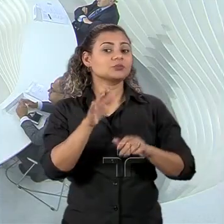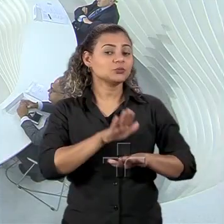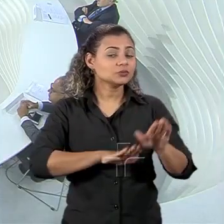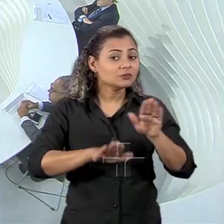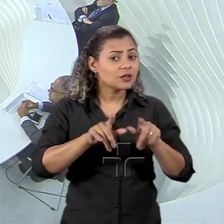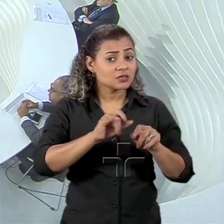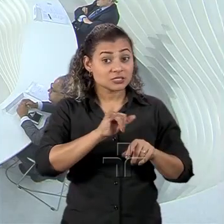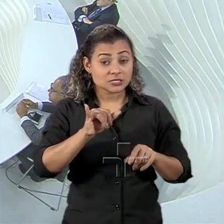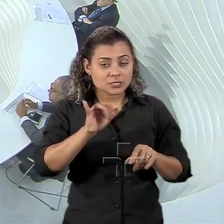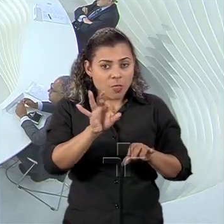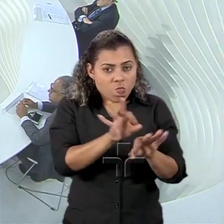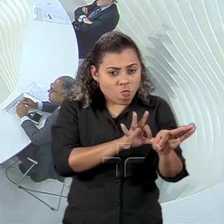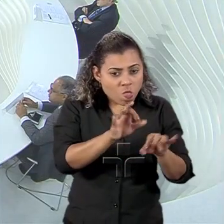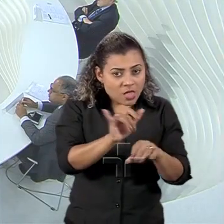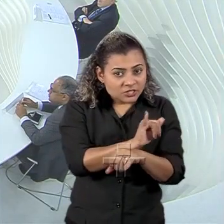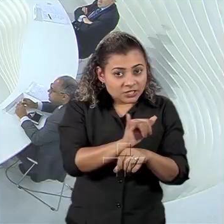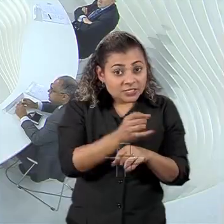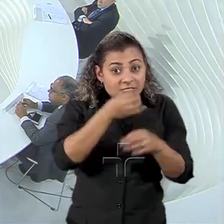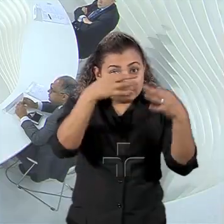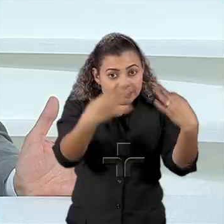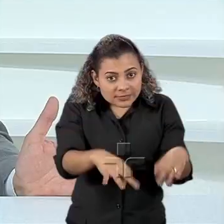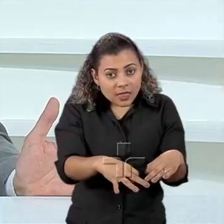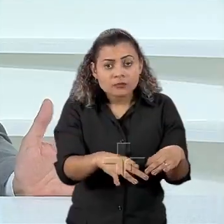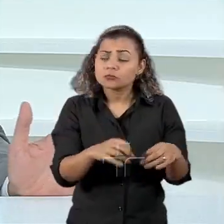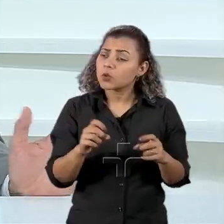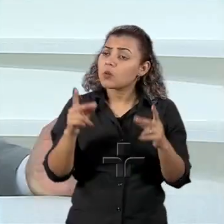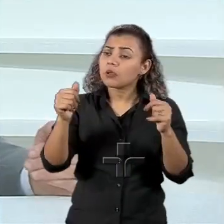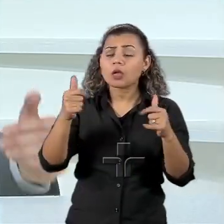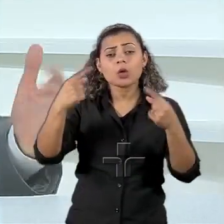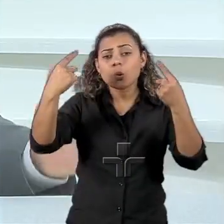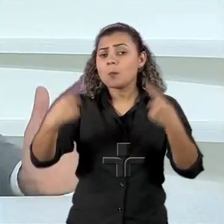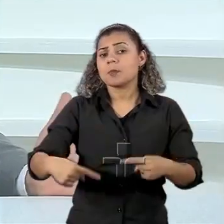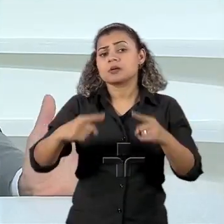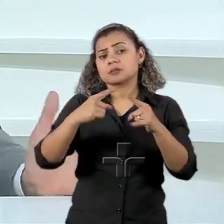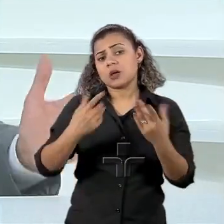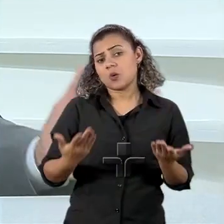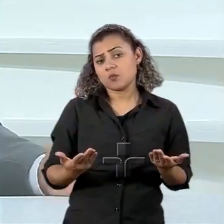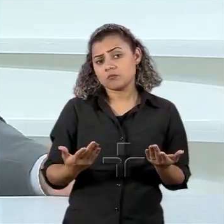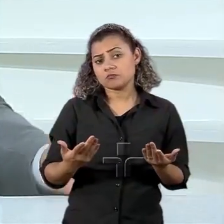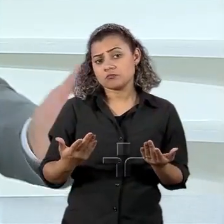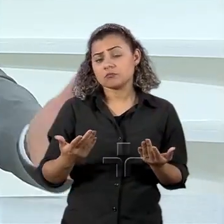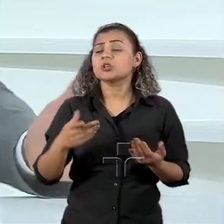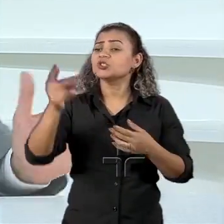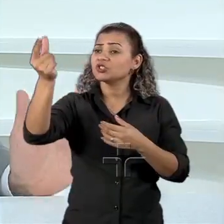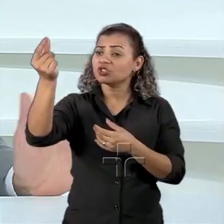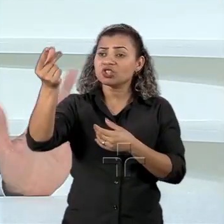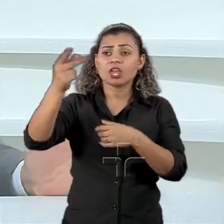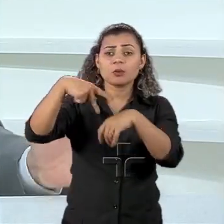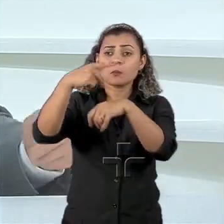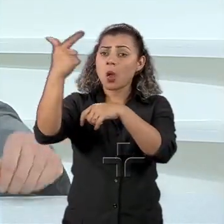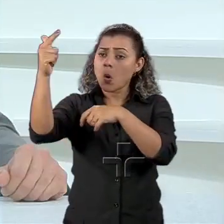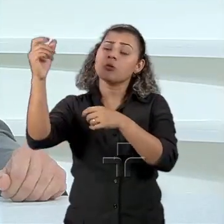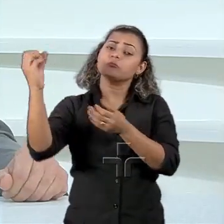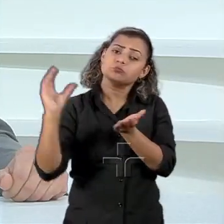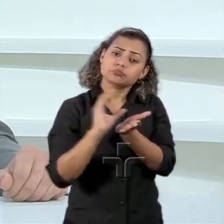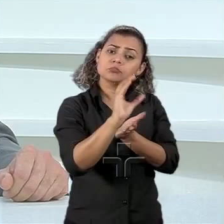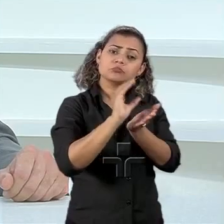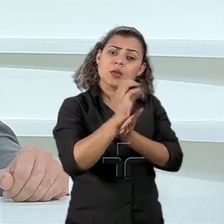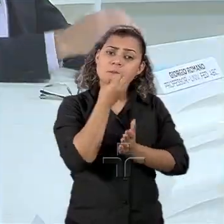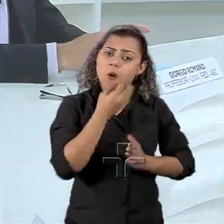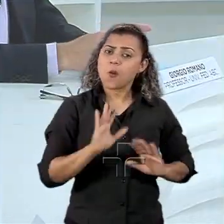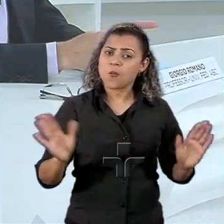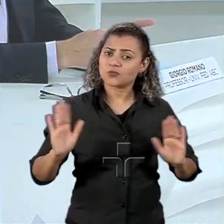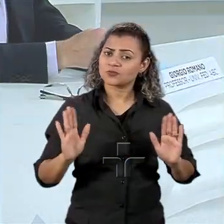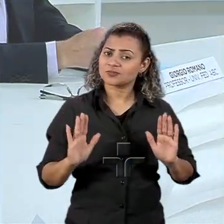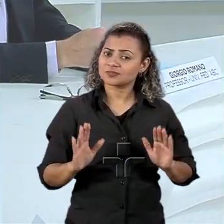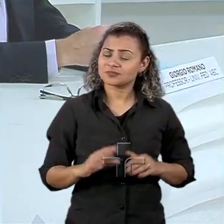direito, não tem problema, é um competidor como outro qualquer. O dinheiro, investimento estrangeiro é bem-vindo com boa regulação. É óbvio, a preocupação